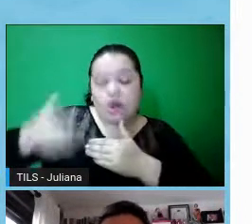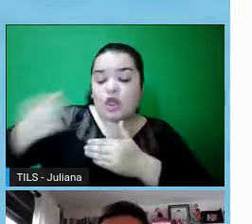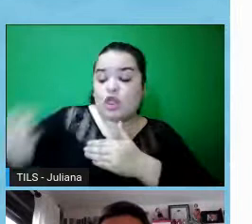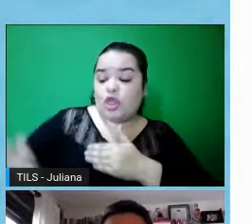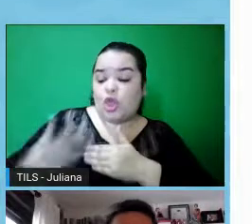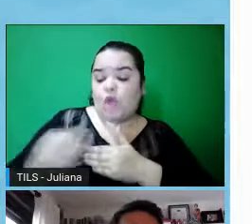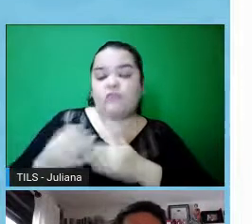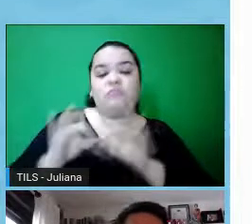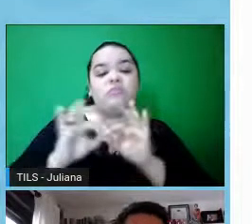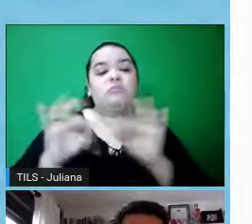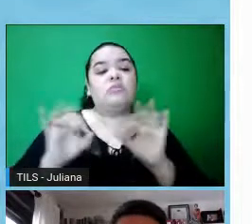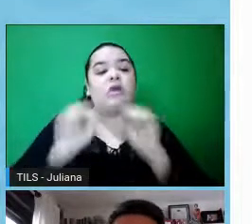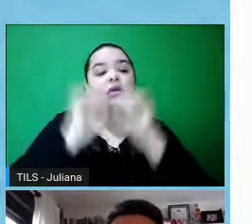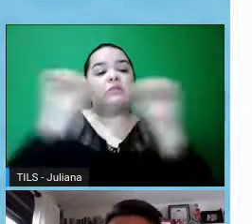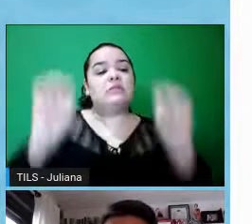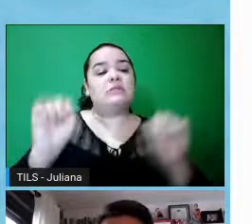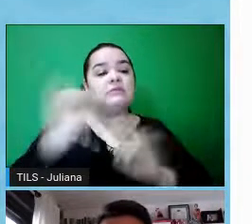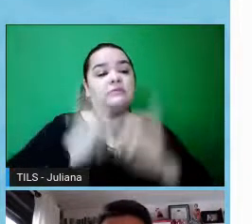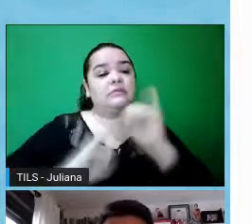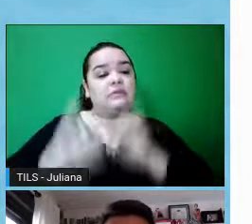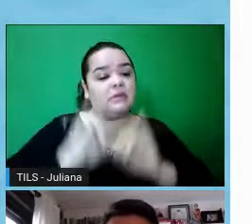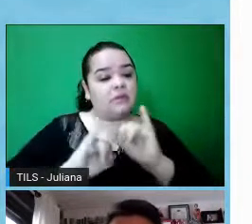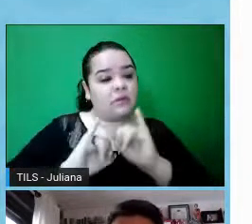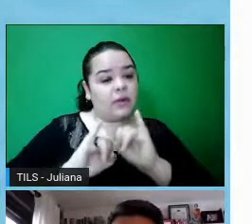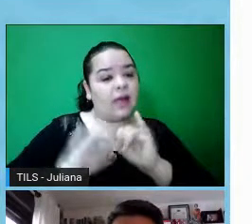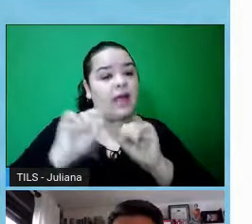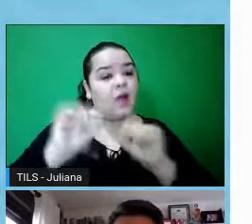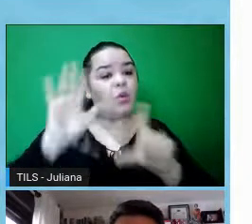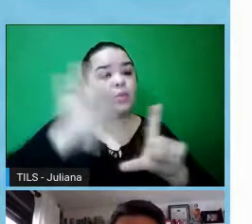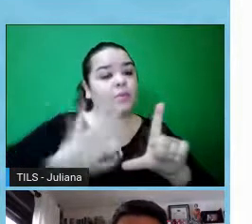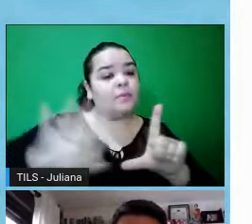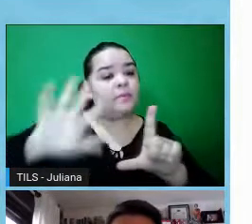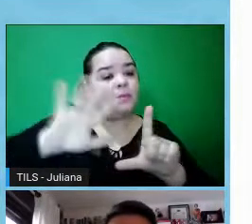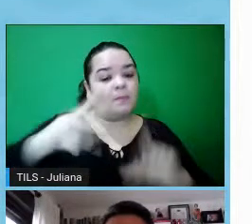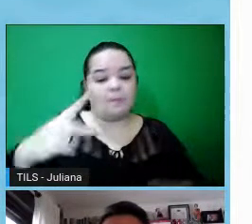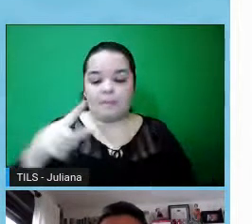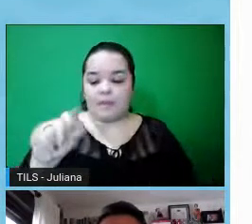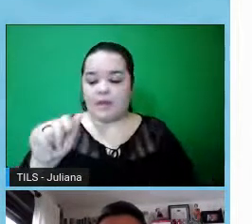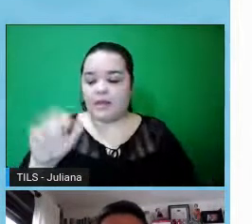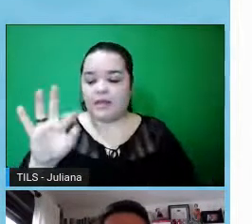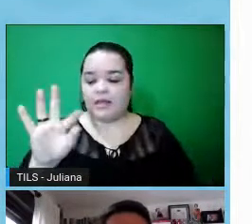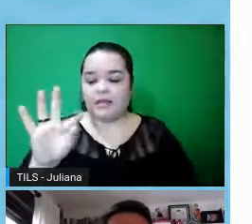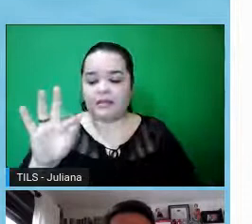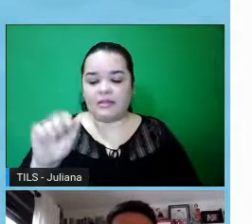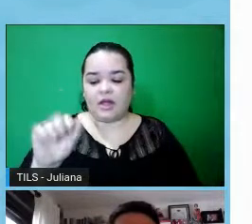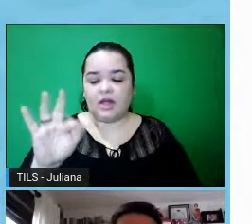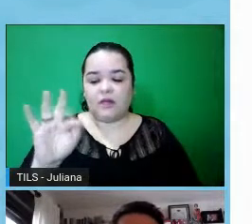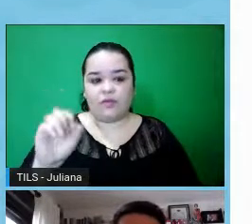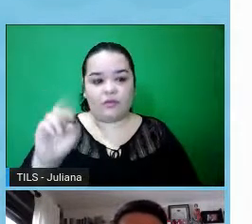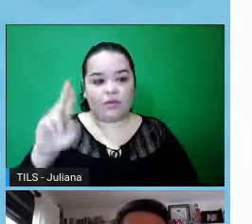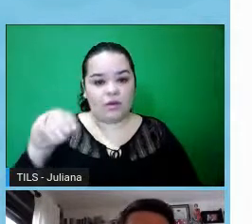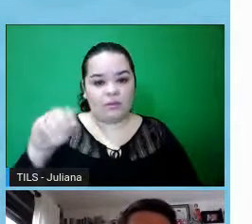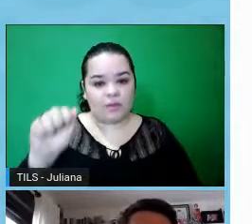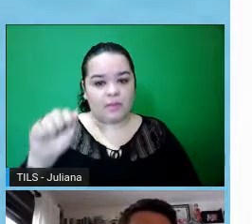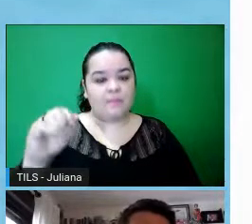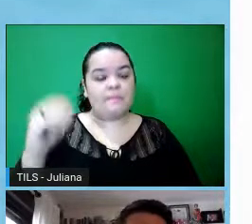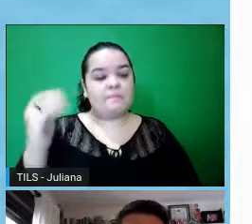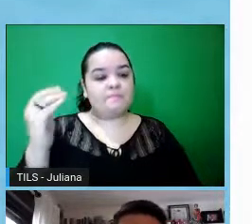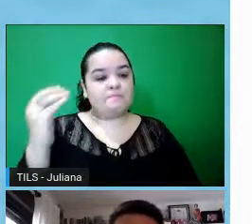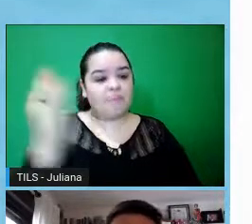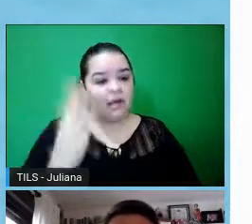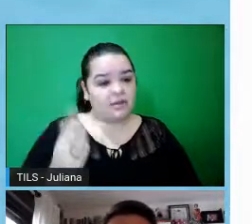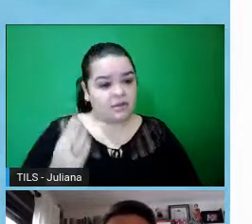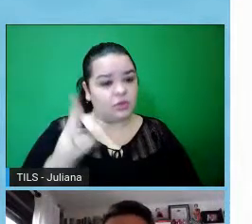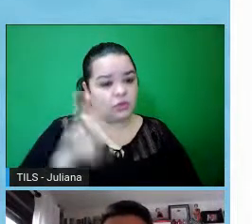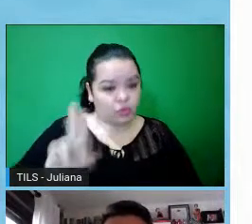eletrônico, por meio da ferramenta eletrônica Plataforma Brasil, que a gente vai também abordar mais no final da pesquisa. Então, como eu estava falando da capilaridade do